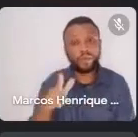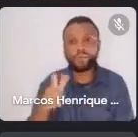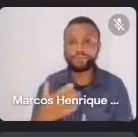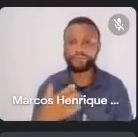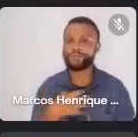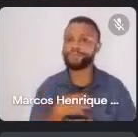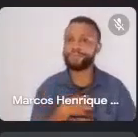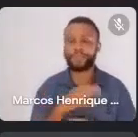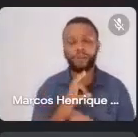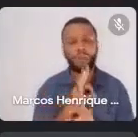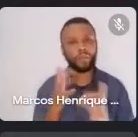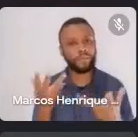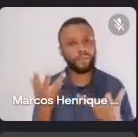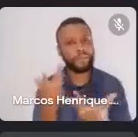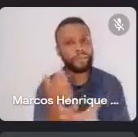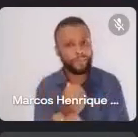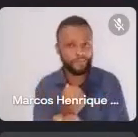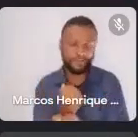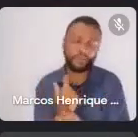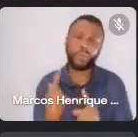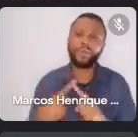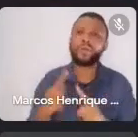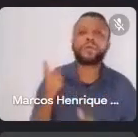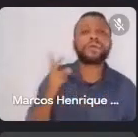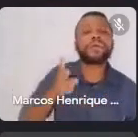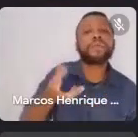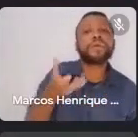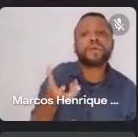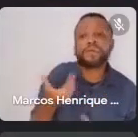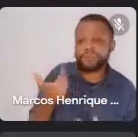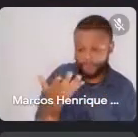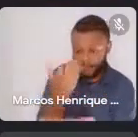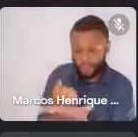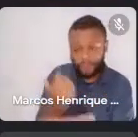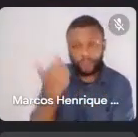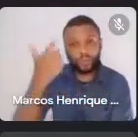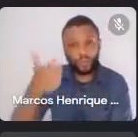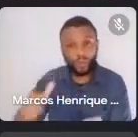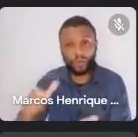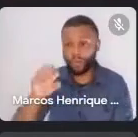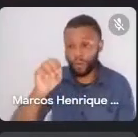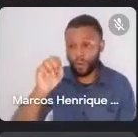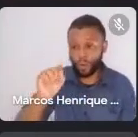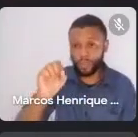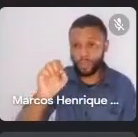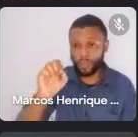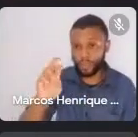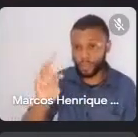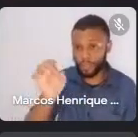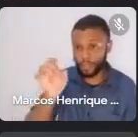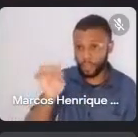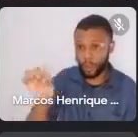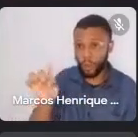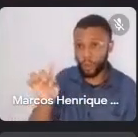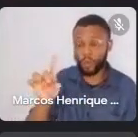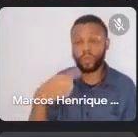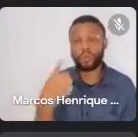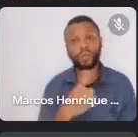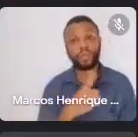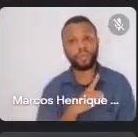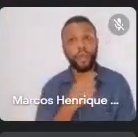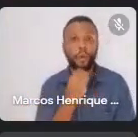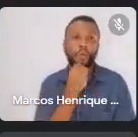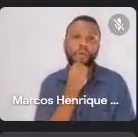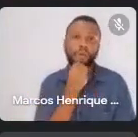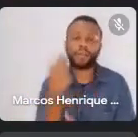eu sempre quis regravar os sertões e hoje eu a possibilidade de regravar no projeto